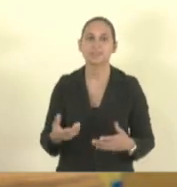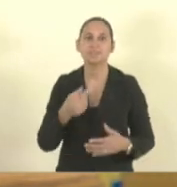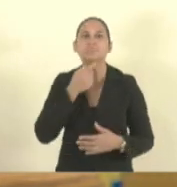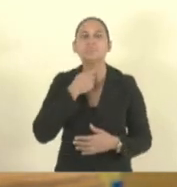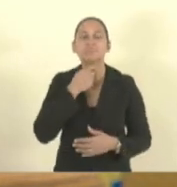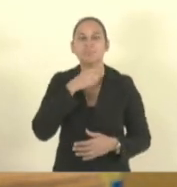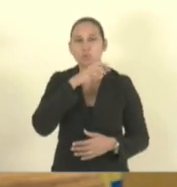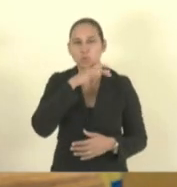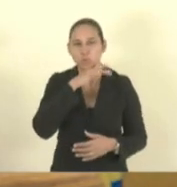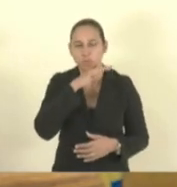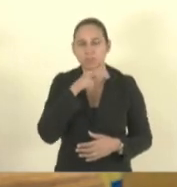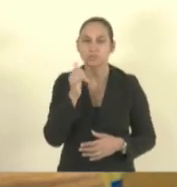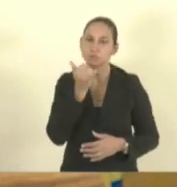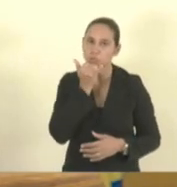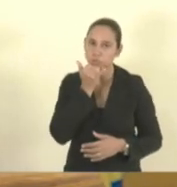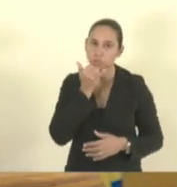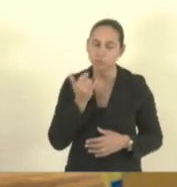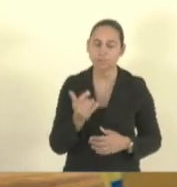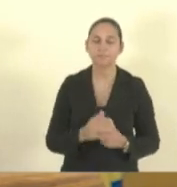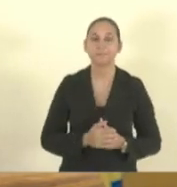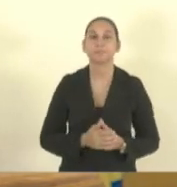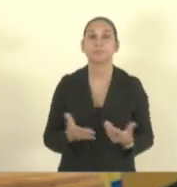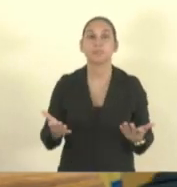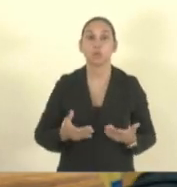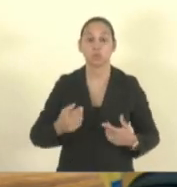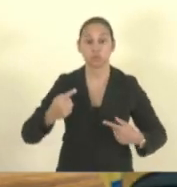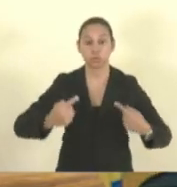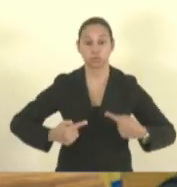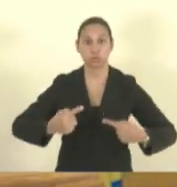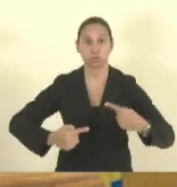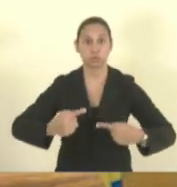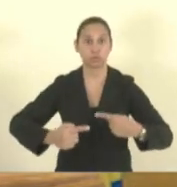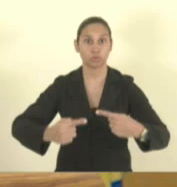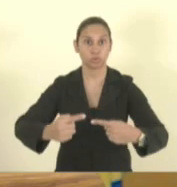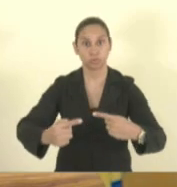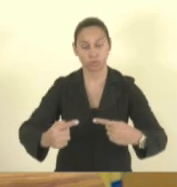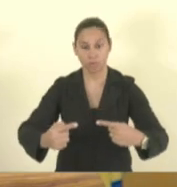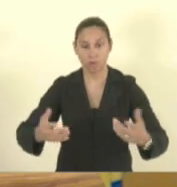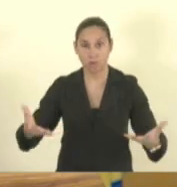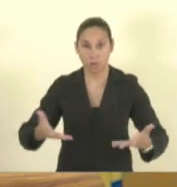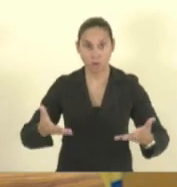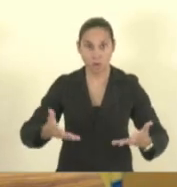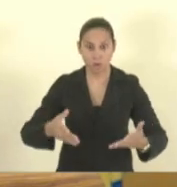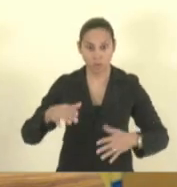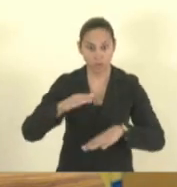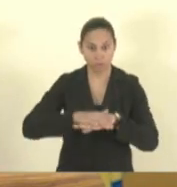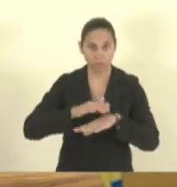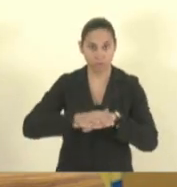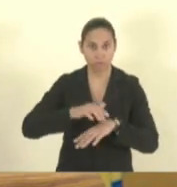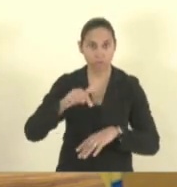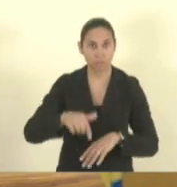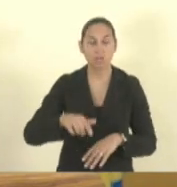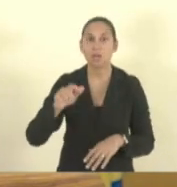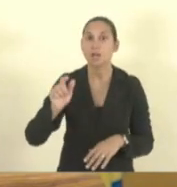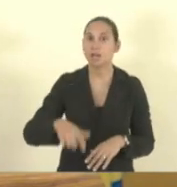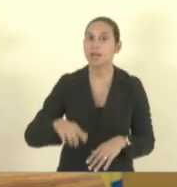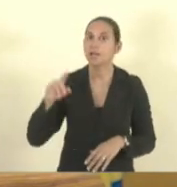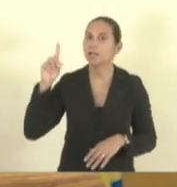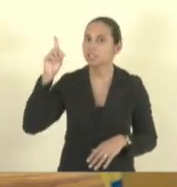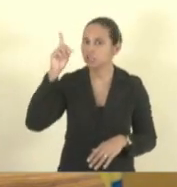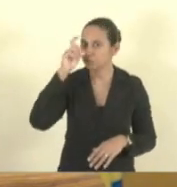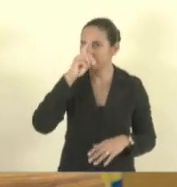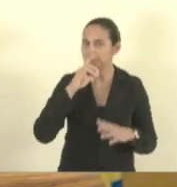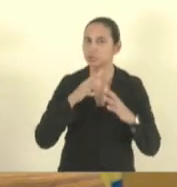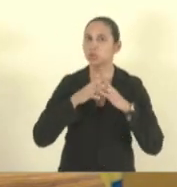a discussão que a gente está tendo hoje aqui ela é atualmente a mais complexa da